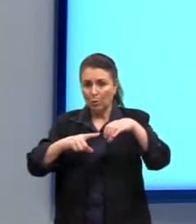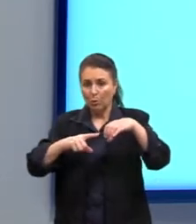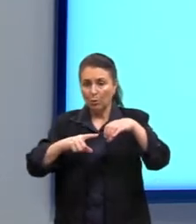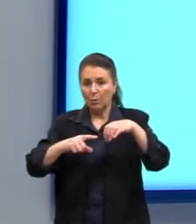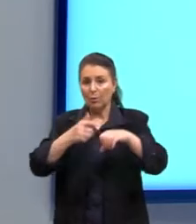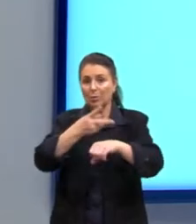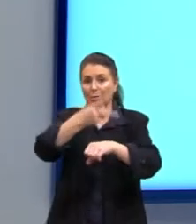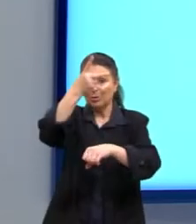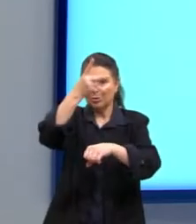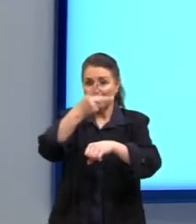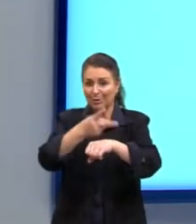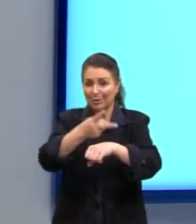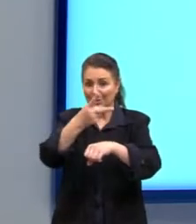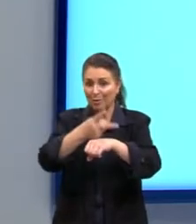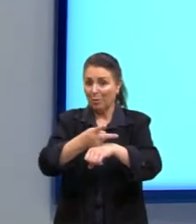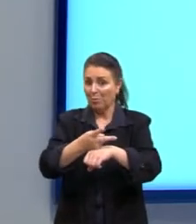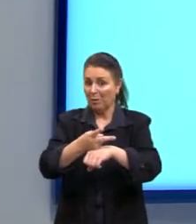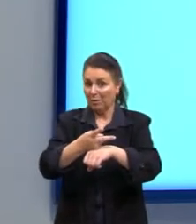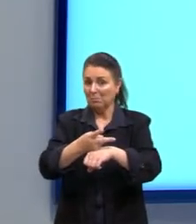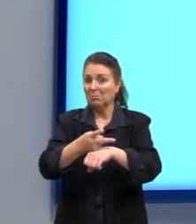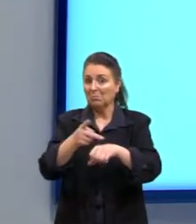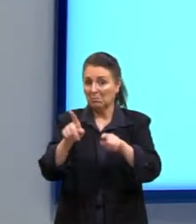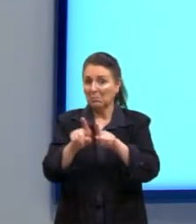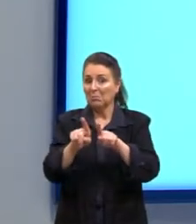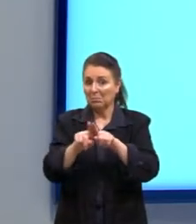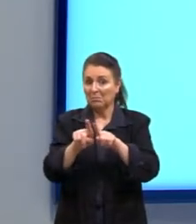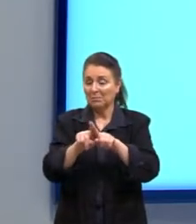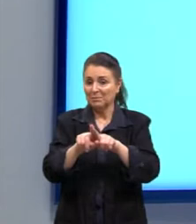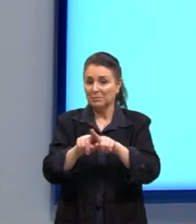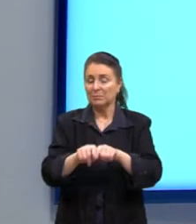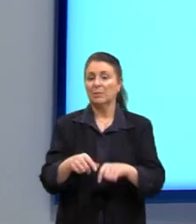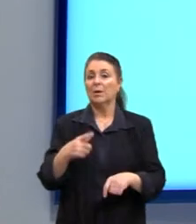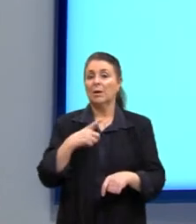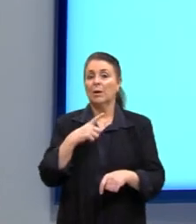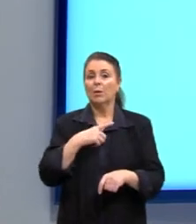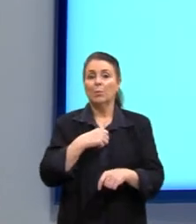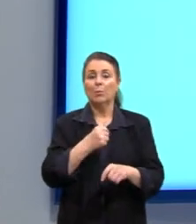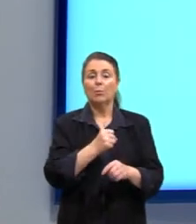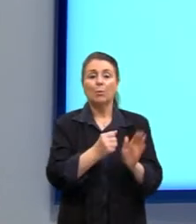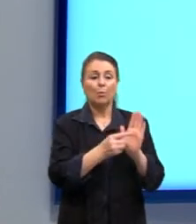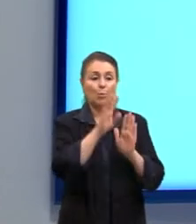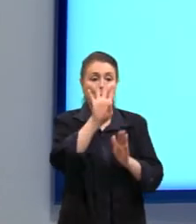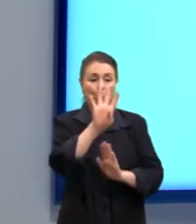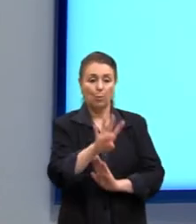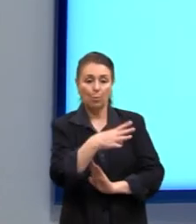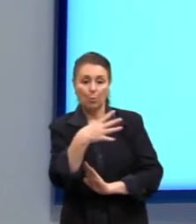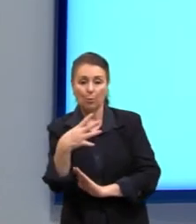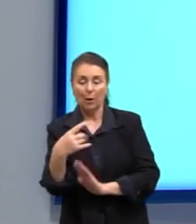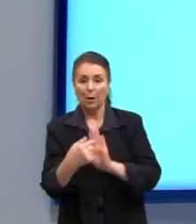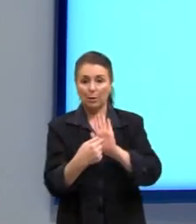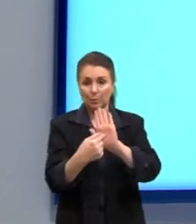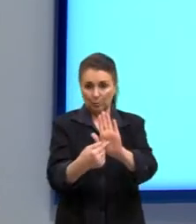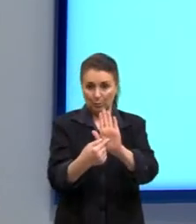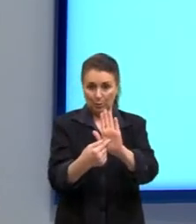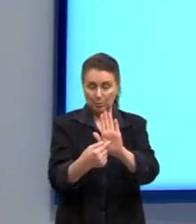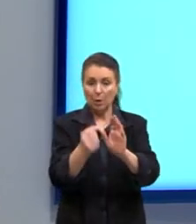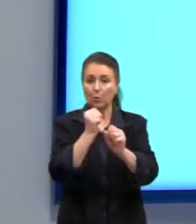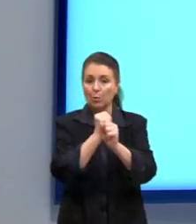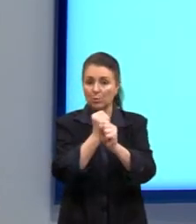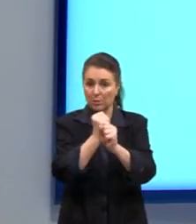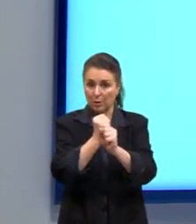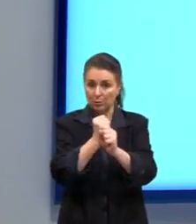Copa do Mundo. O quadro apresenta os anos das edições da Copa, nas quais ocorreram esses feitos,